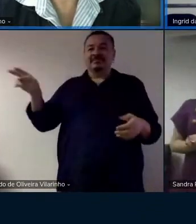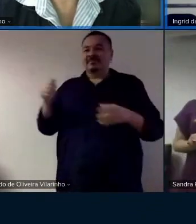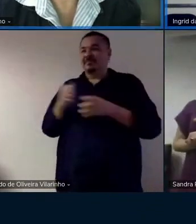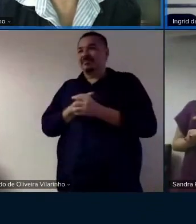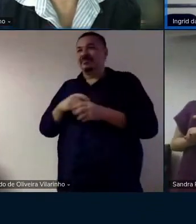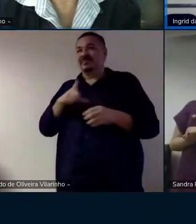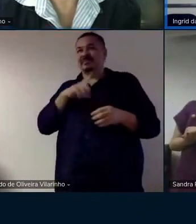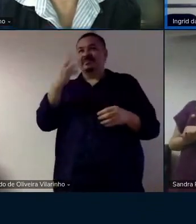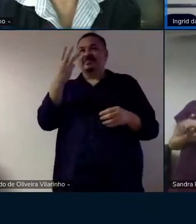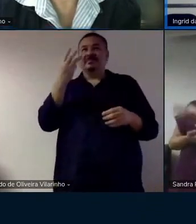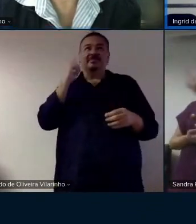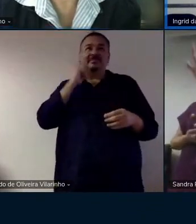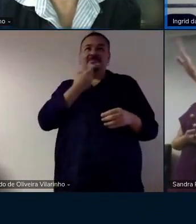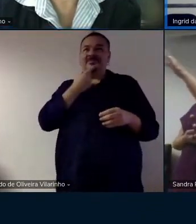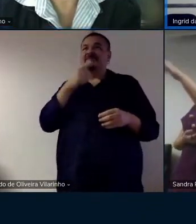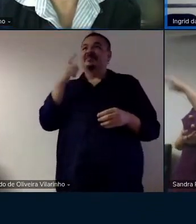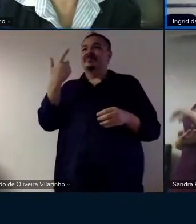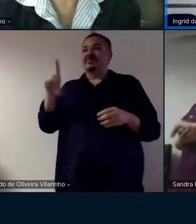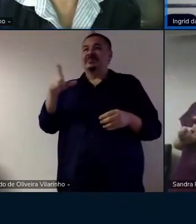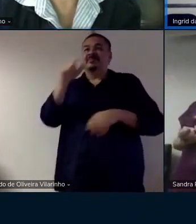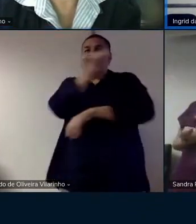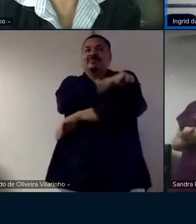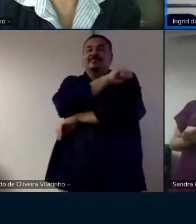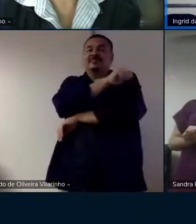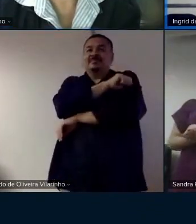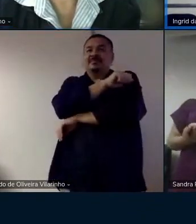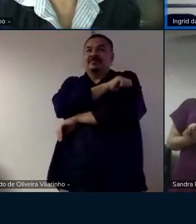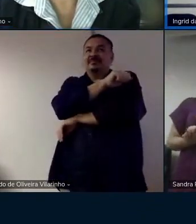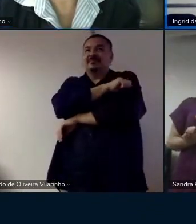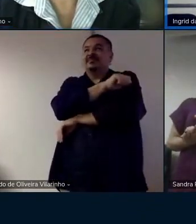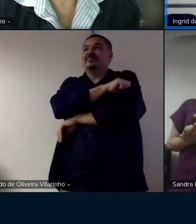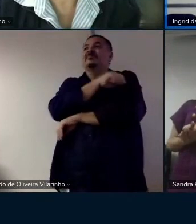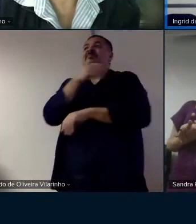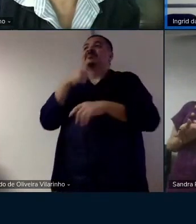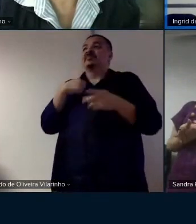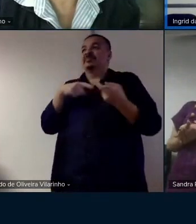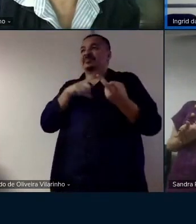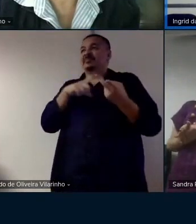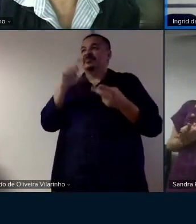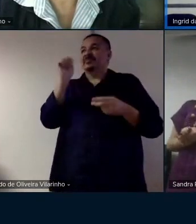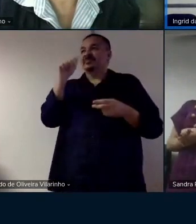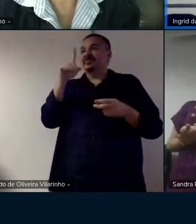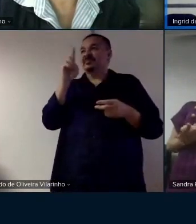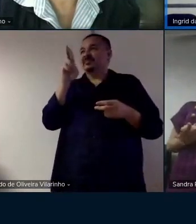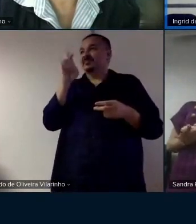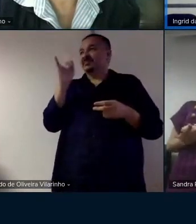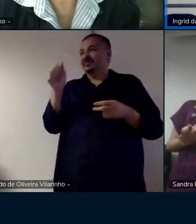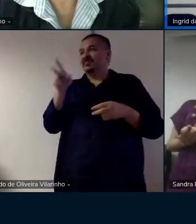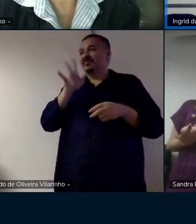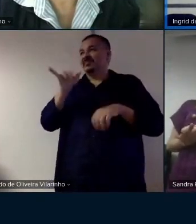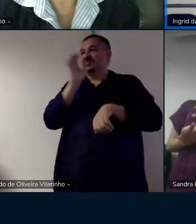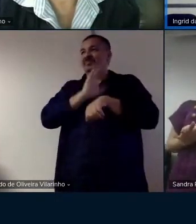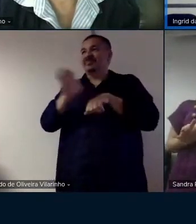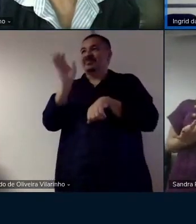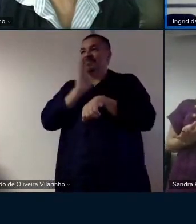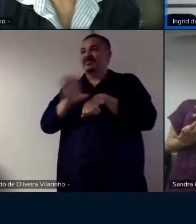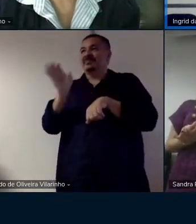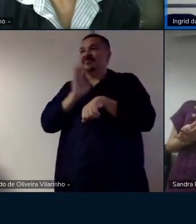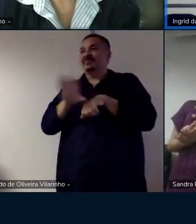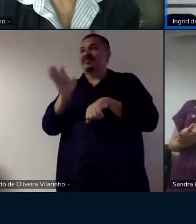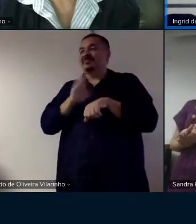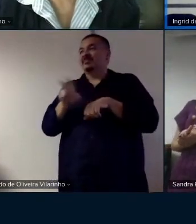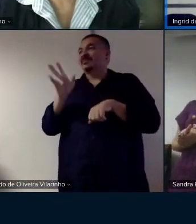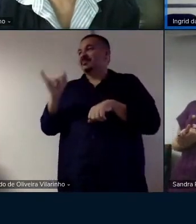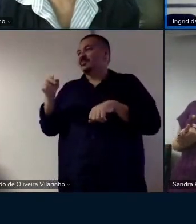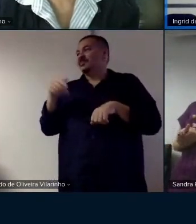tem três surdos aqui tem mais alunos da graduação tem André que vai fazer um curso agora André vai